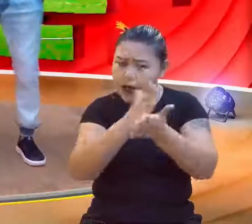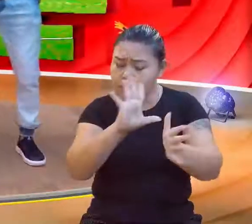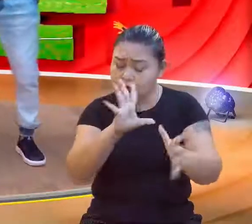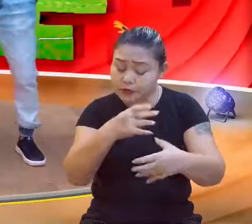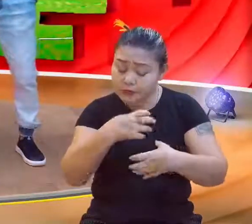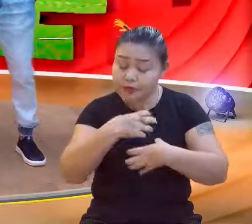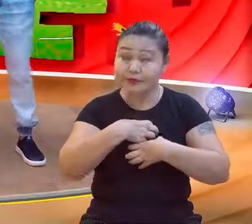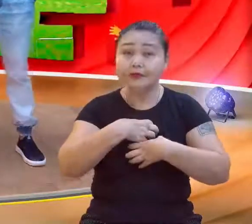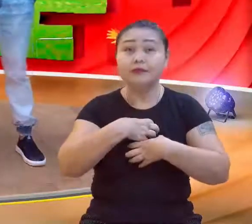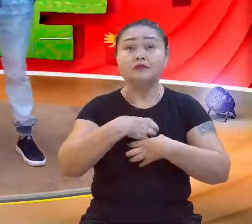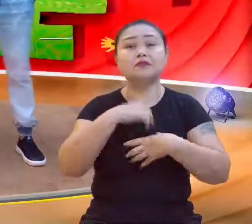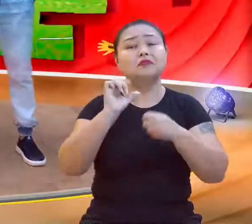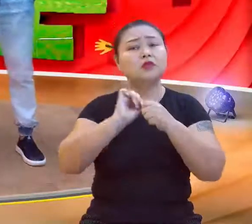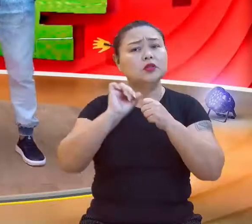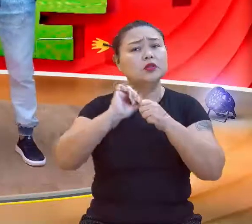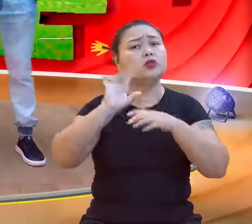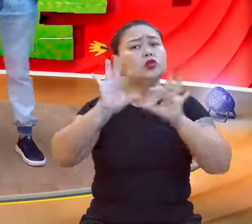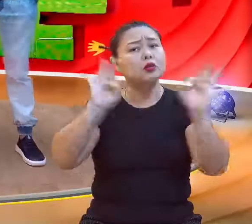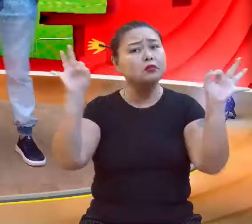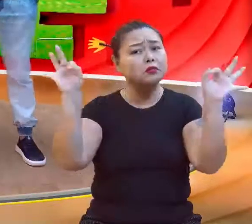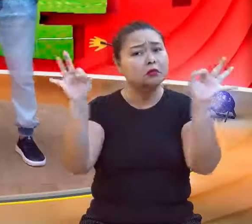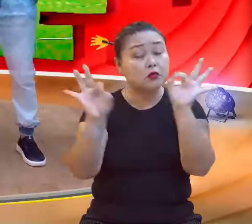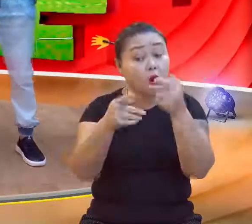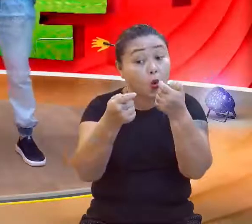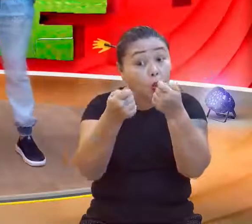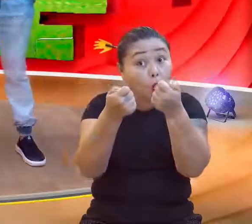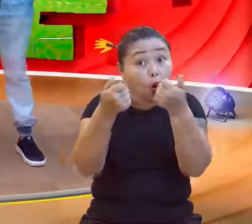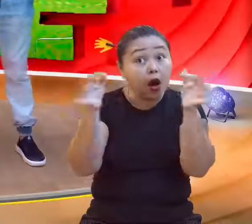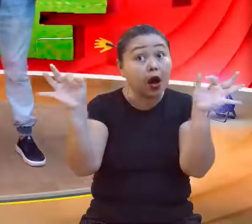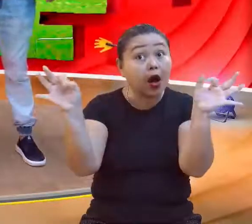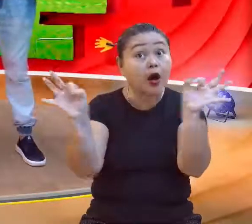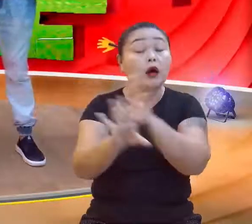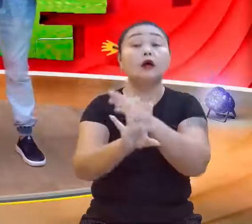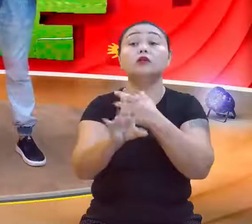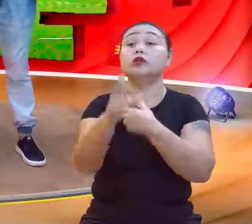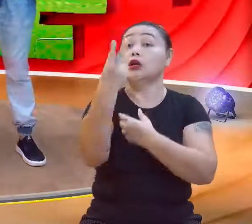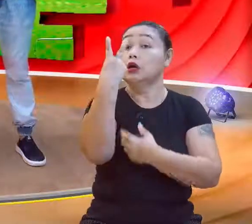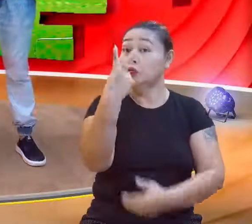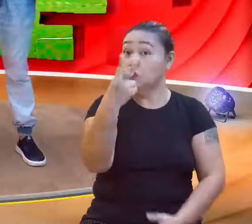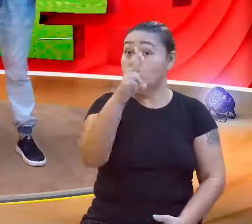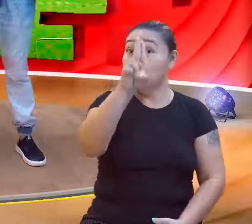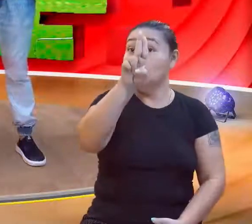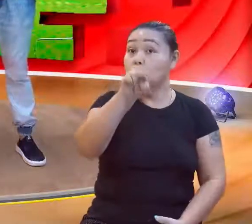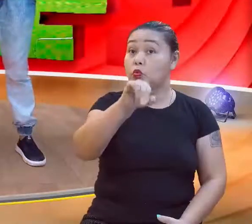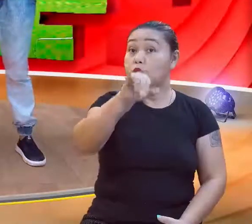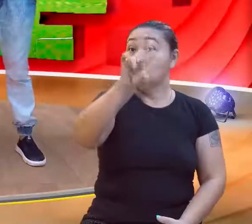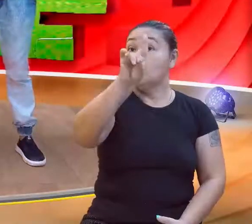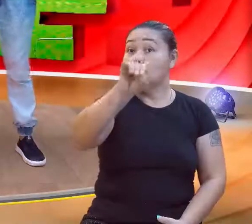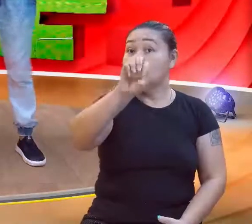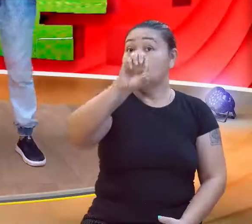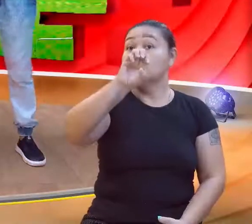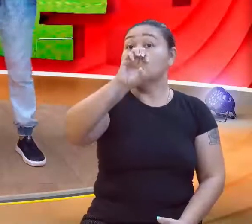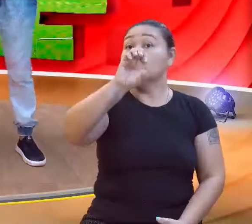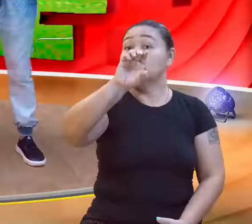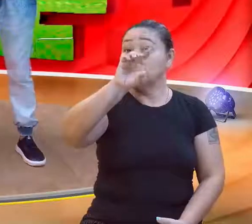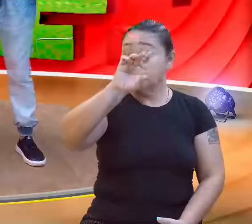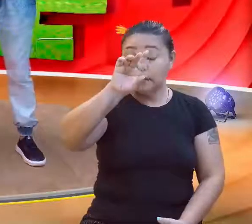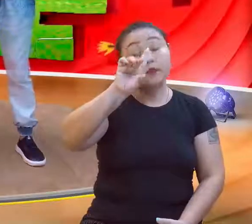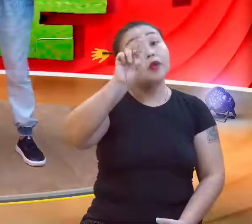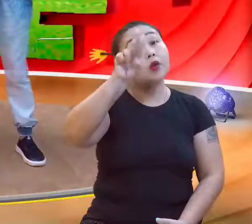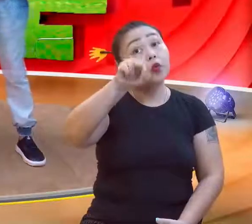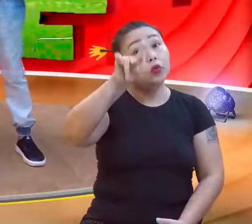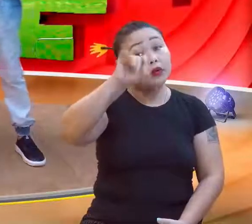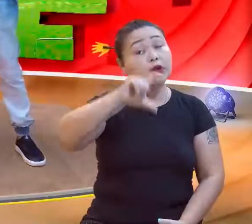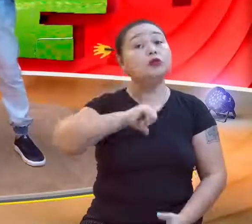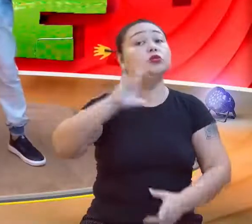O sentimento de dever cumprido, que está quase. Já passamos duas unidades? Estamos chegando na terceira? Estamos na Mas, ao mesmo tempo, eu acho que já fico com